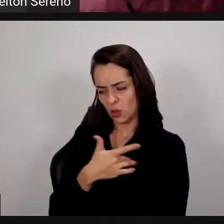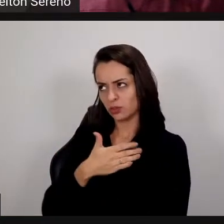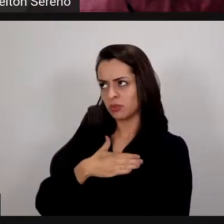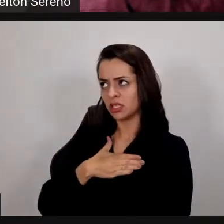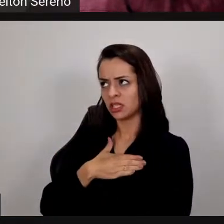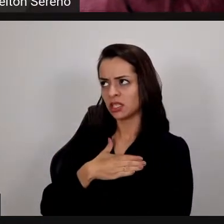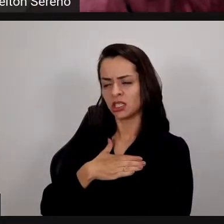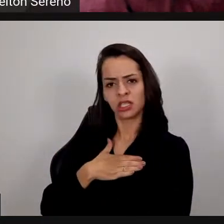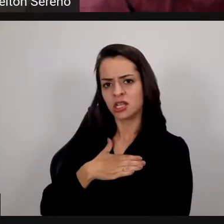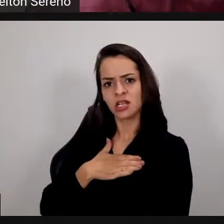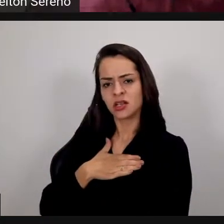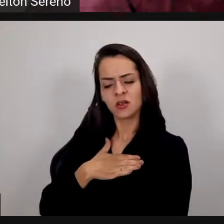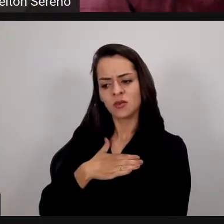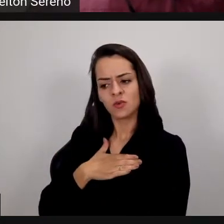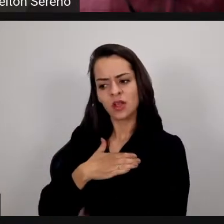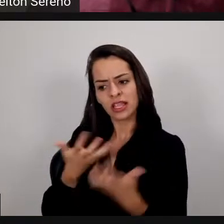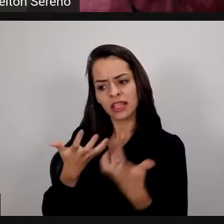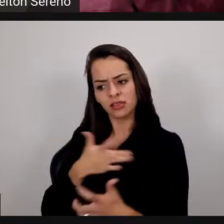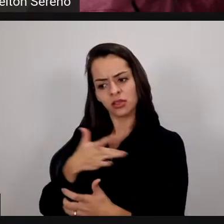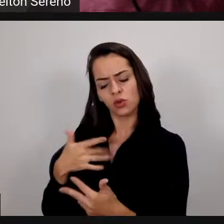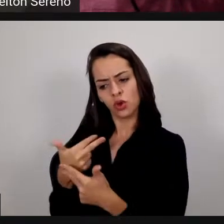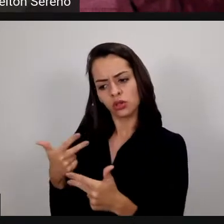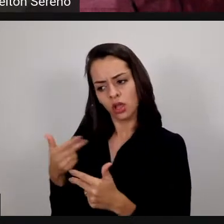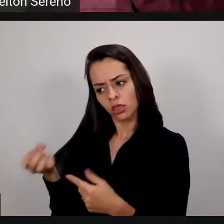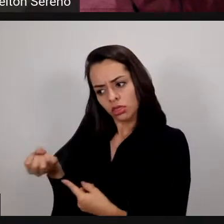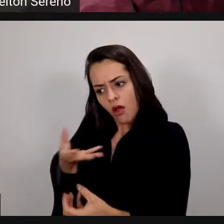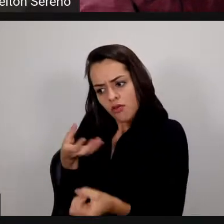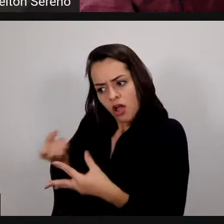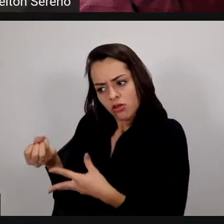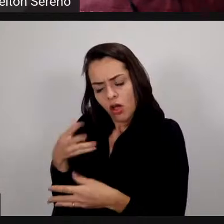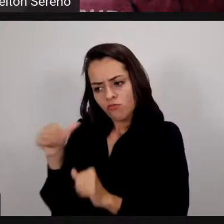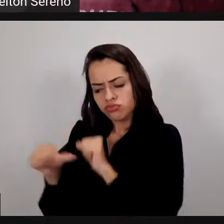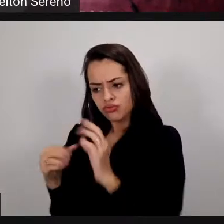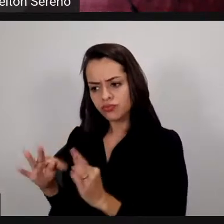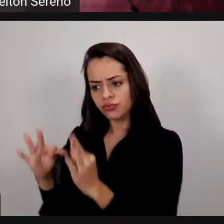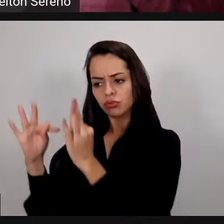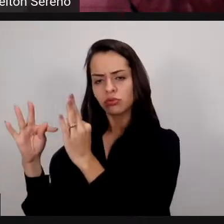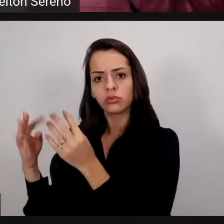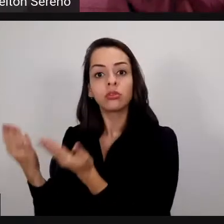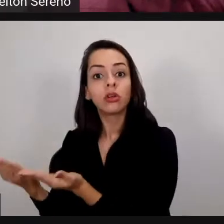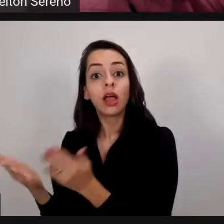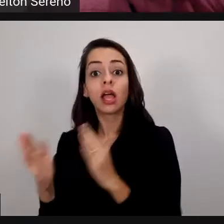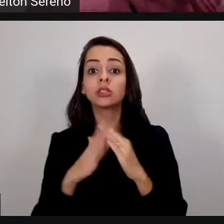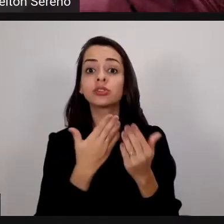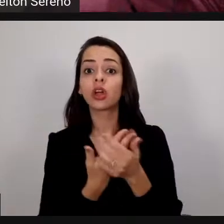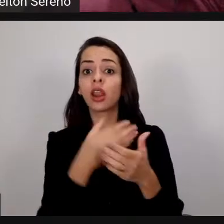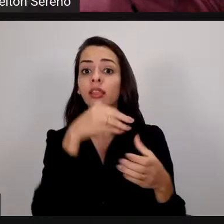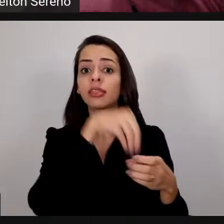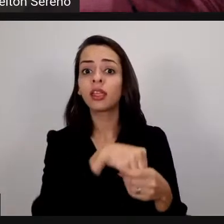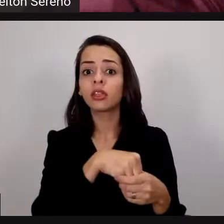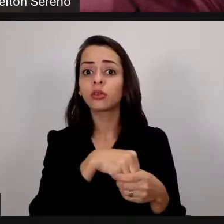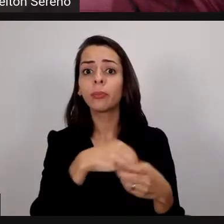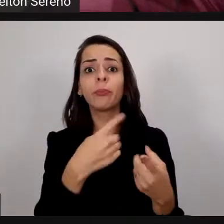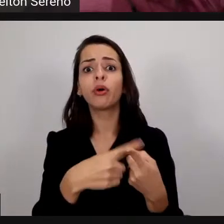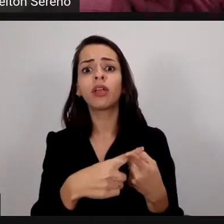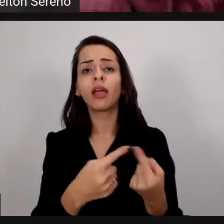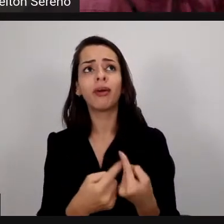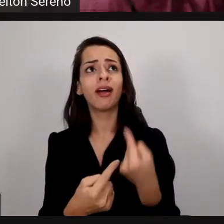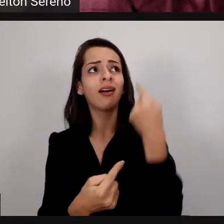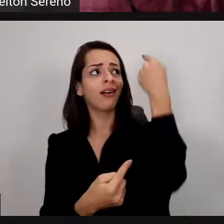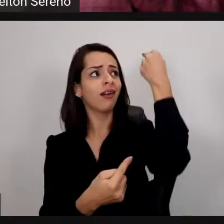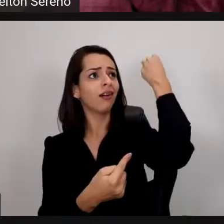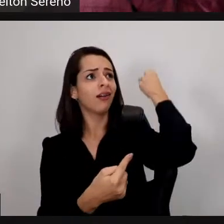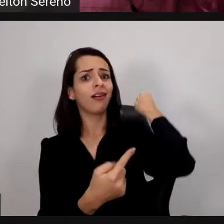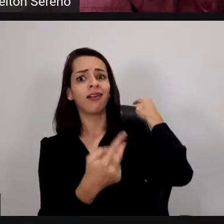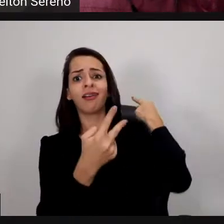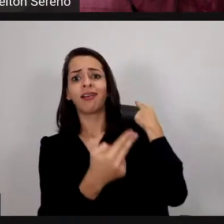tem que ser pensado, repensado e modernizado, né, e não é só realmente trazer ferramentas tecnológicas, isso é uma